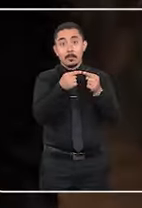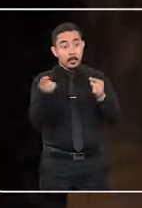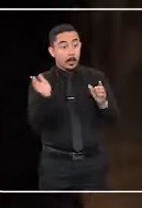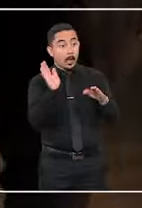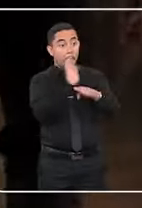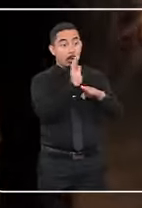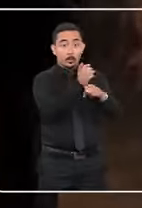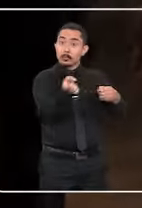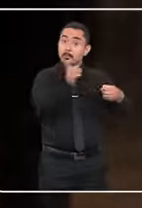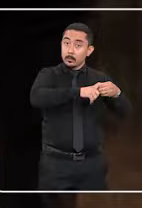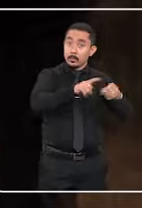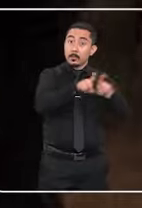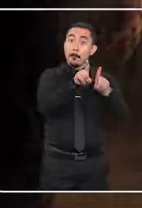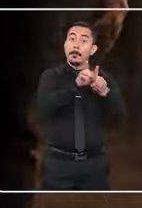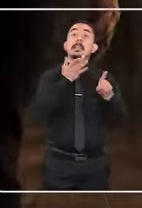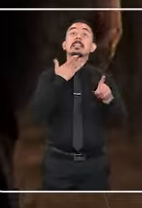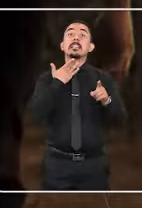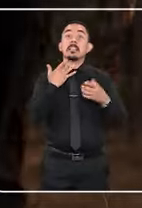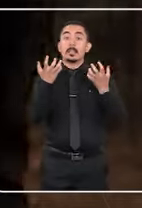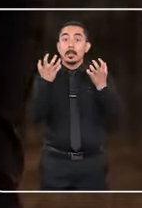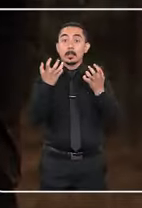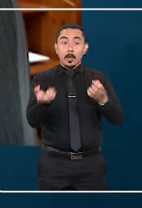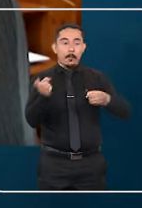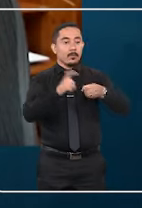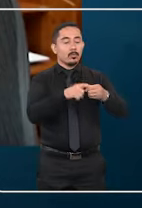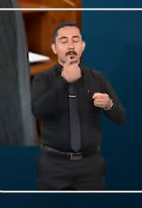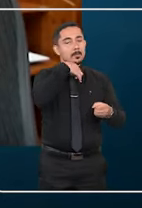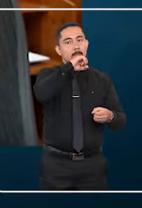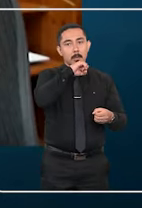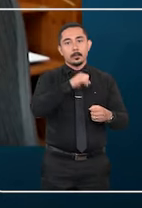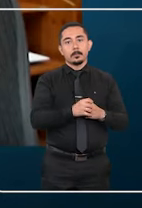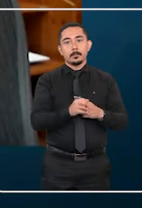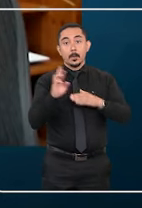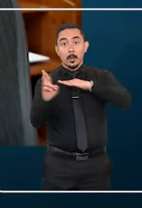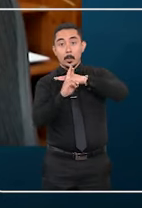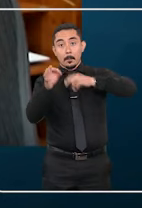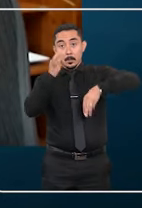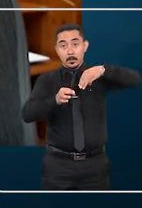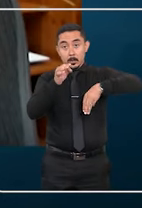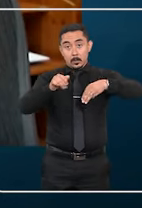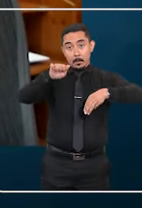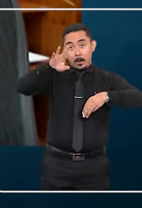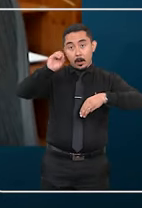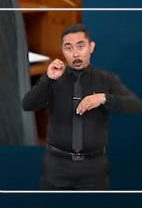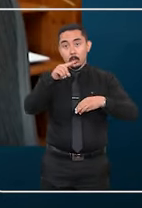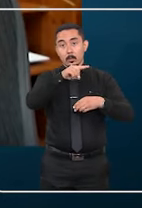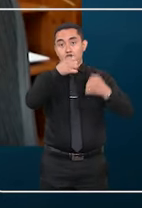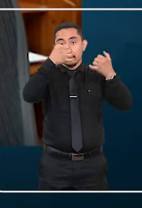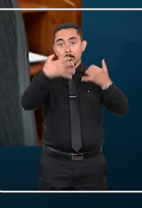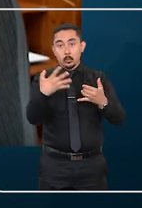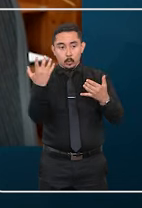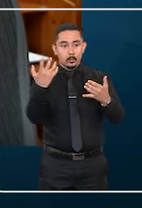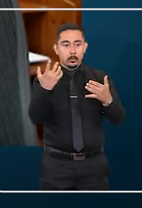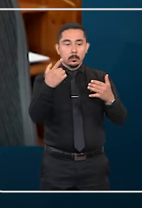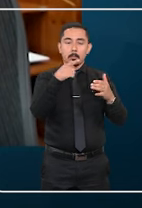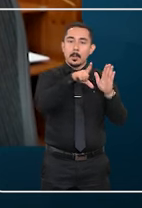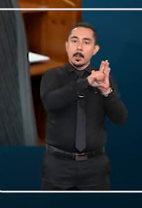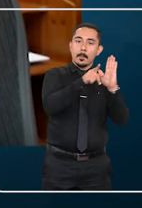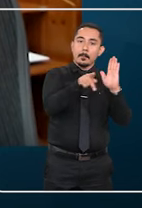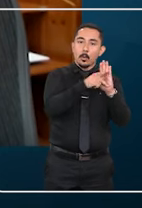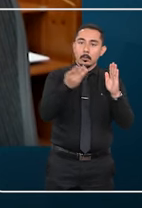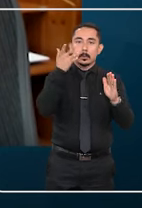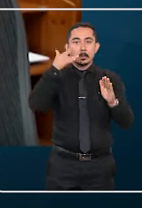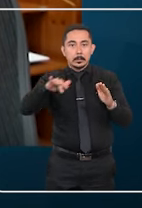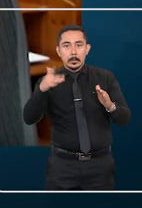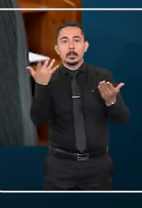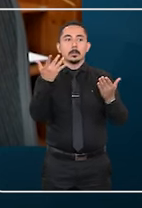assim como o próprio desejo dos filhos de permanecer com a mãe. O relator ministro Marco Aurélio Belize afirmou que o Estatuto da Criança e